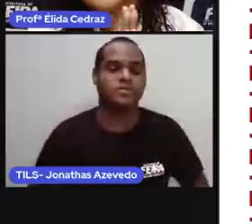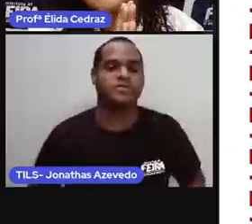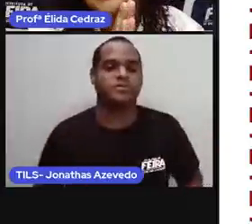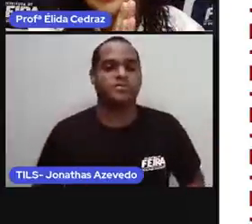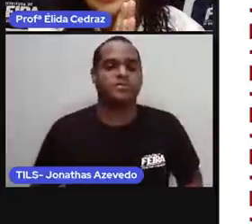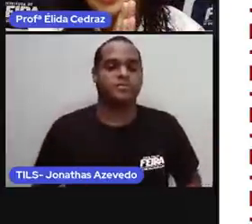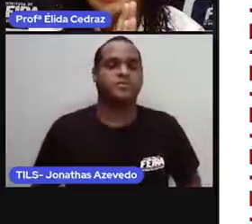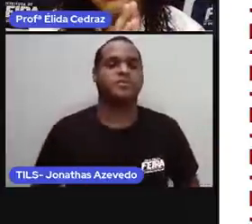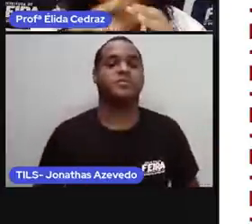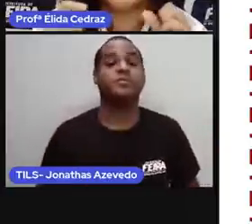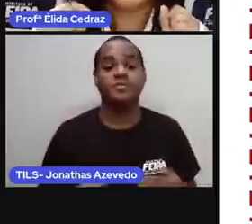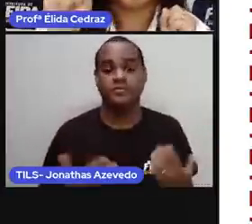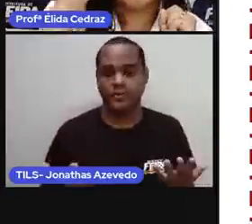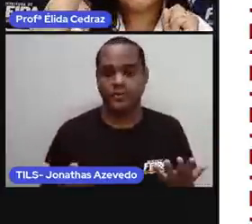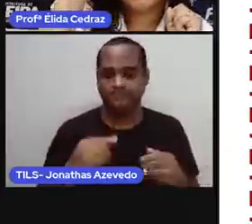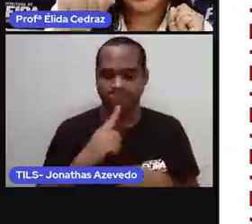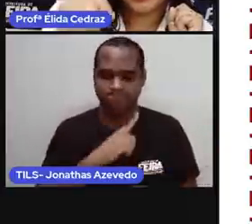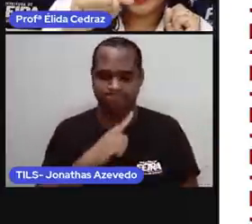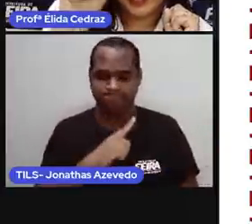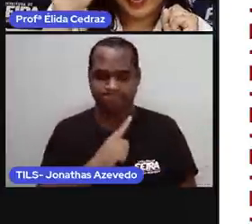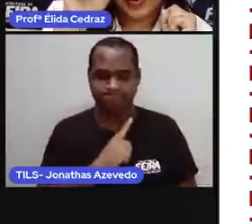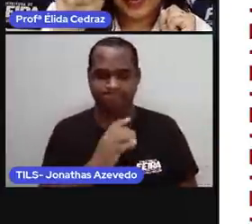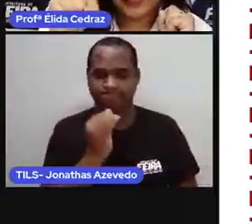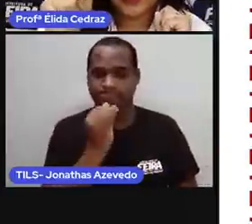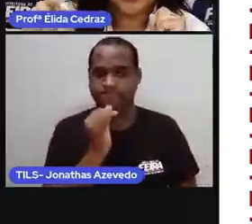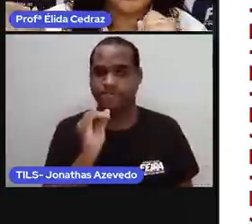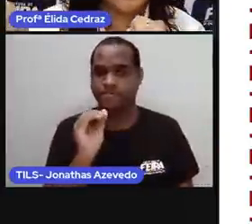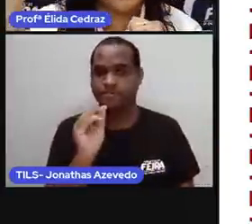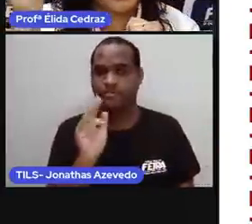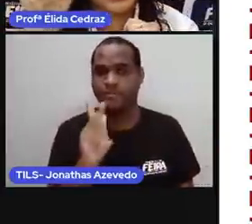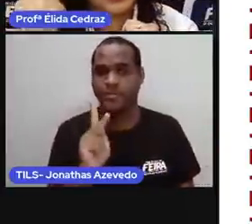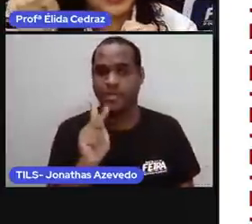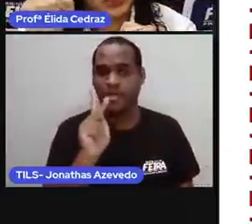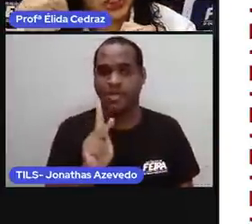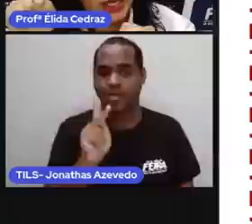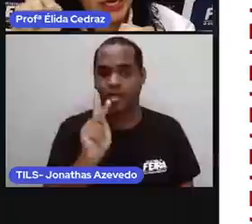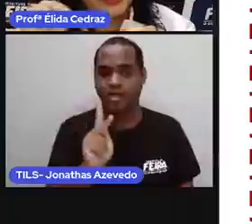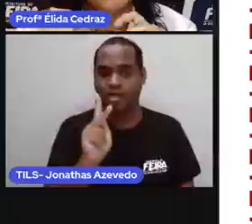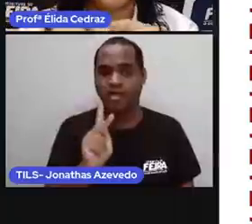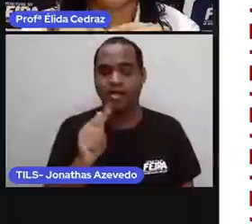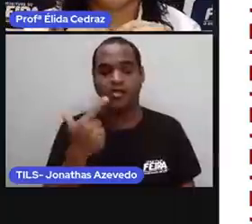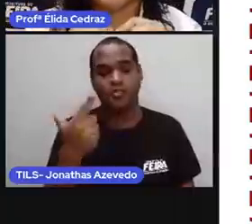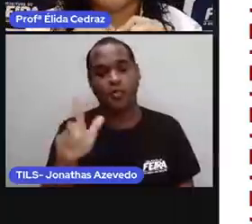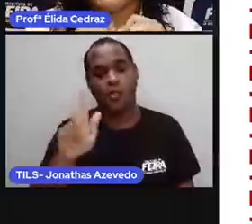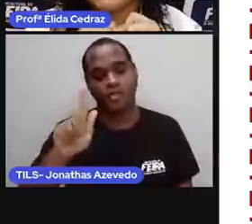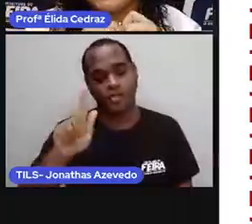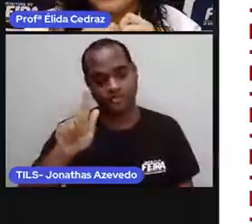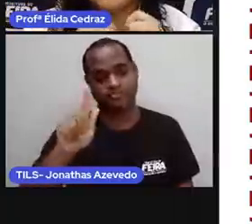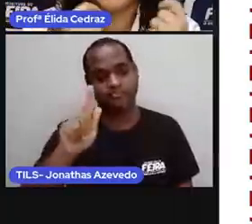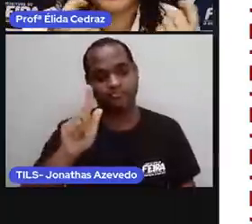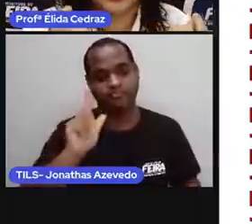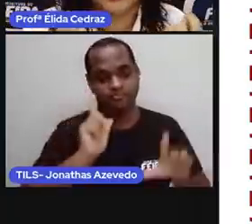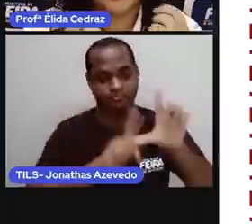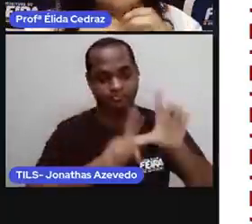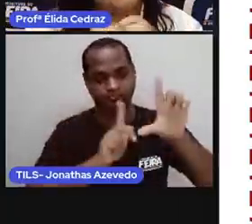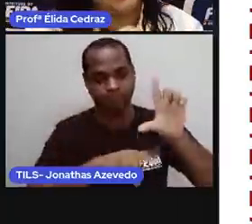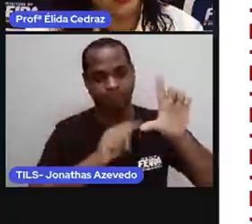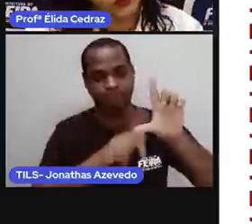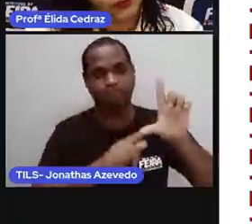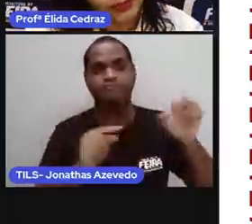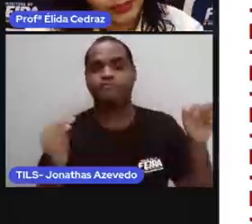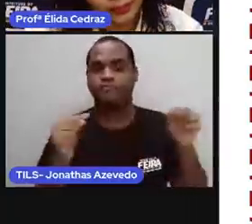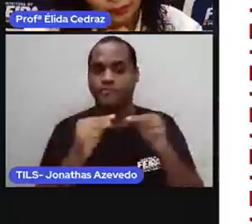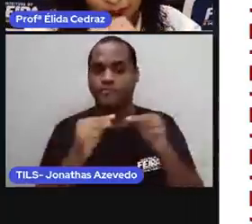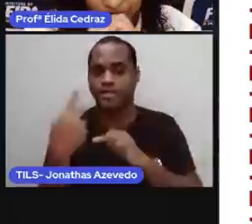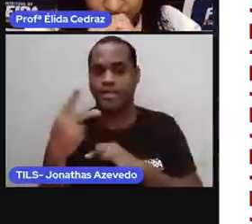Utilizamos o símbolo, que é uma letra K e uma letra G, para representar o quilograma